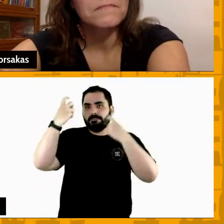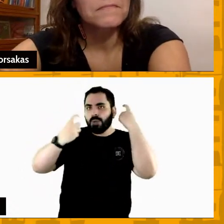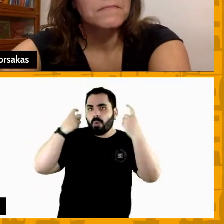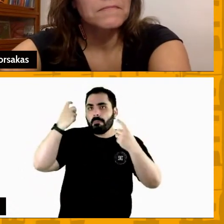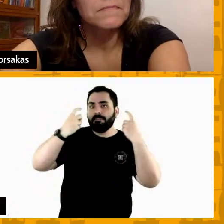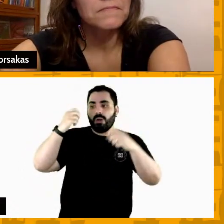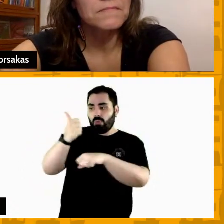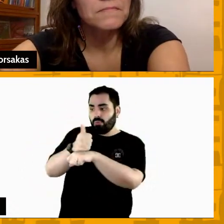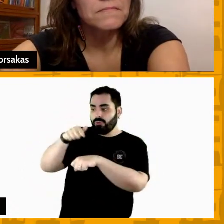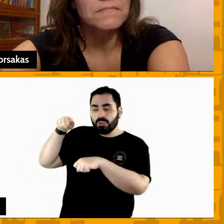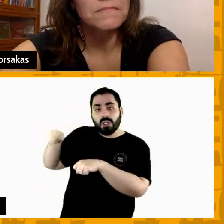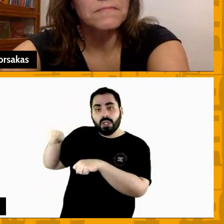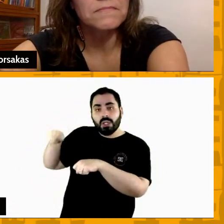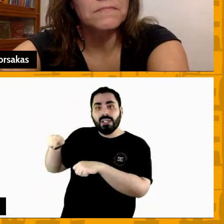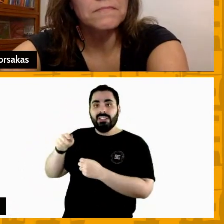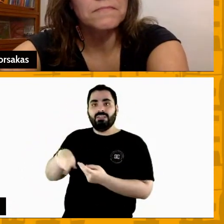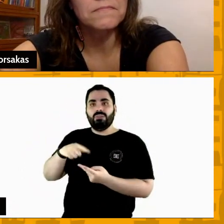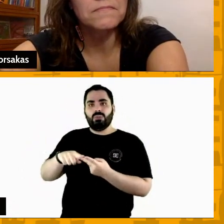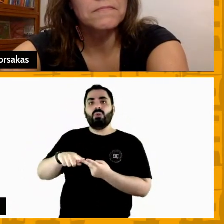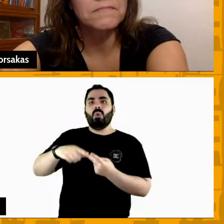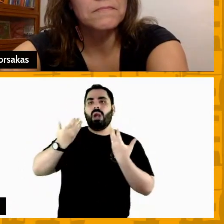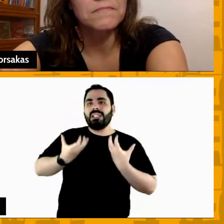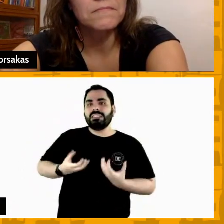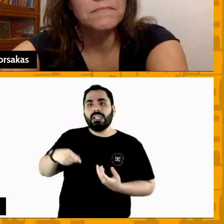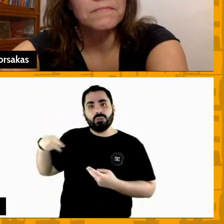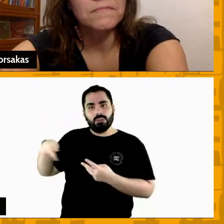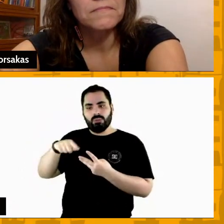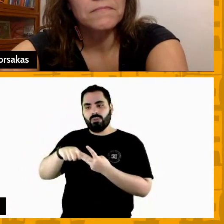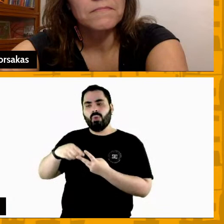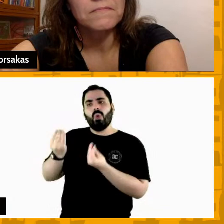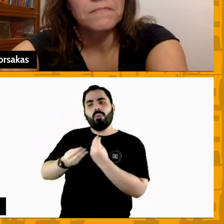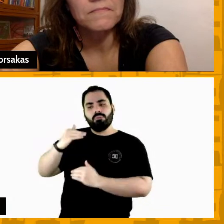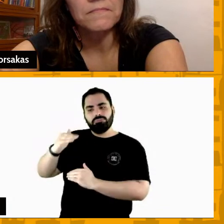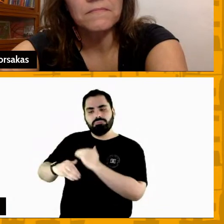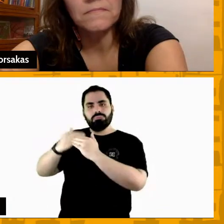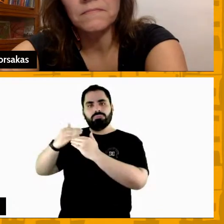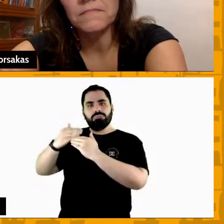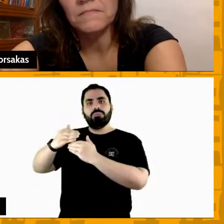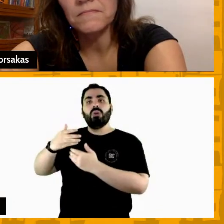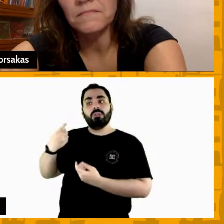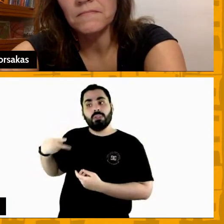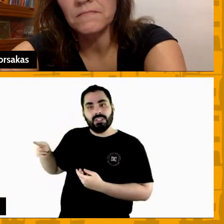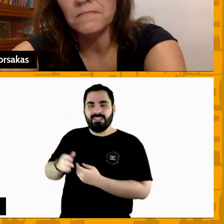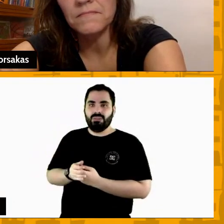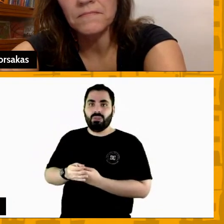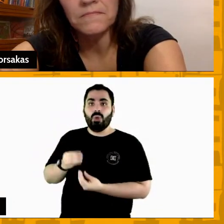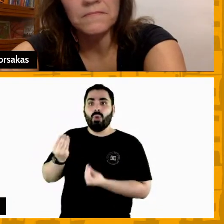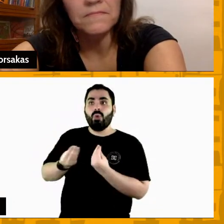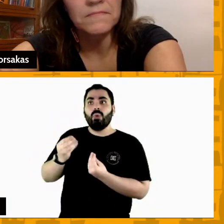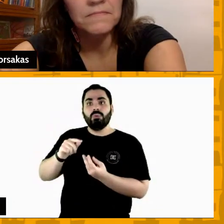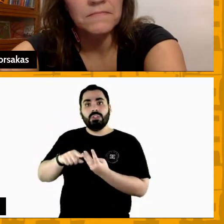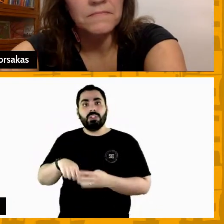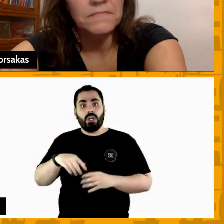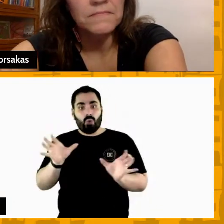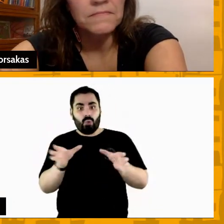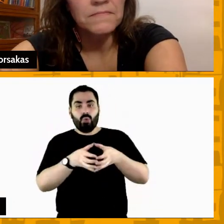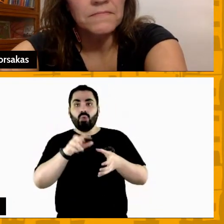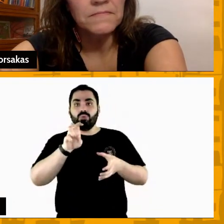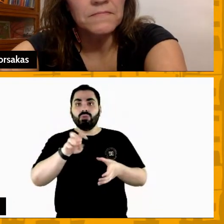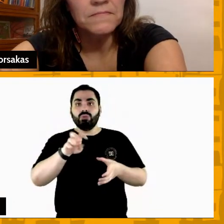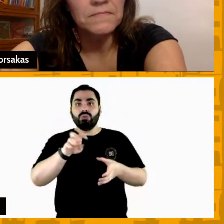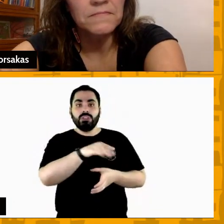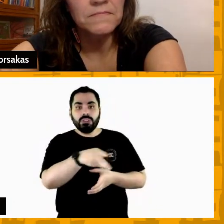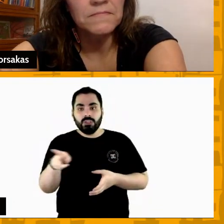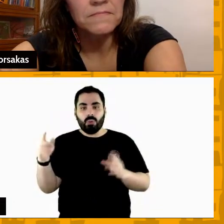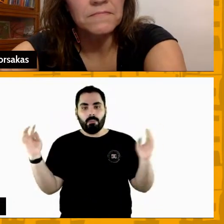do seu atleta com o rendimento do seu atleta com o quinteto que está na quadra são N